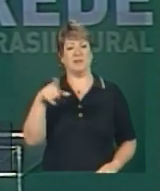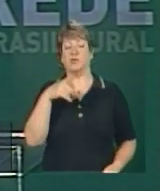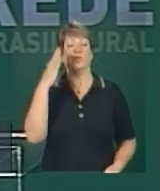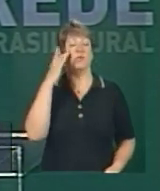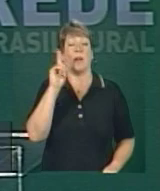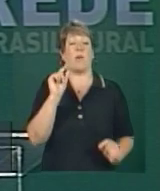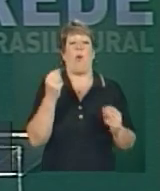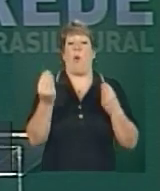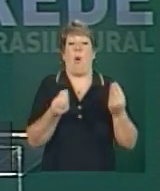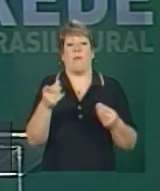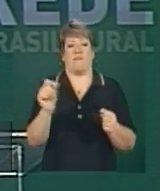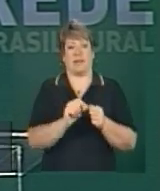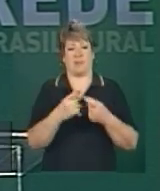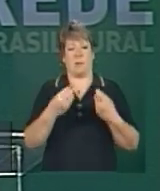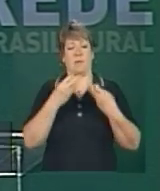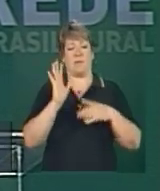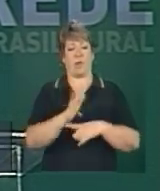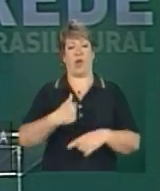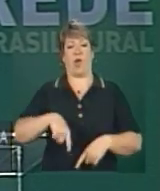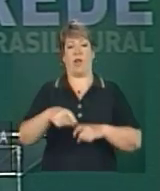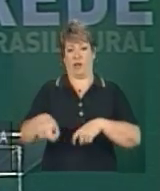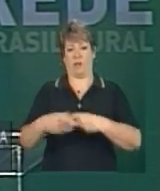está fazendo com os nossos agricultores. Muito obrigado.